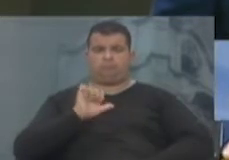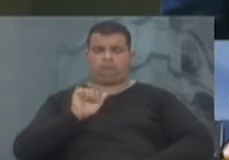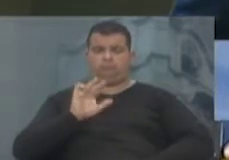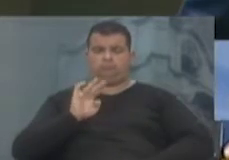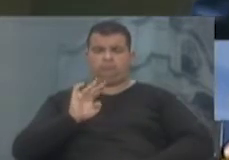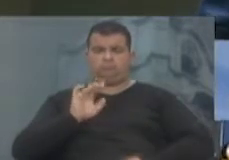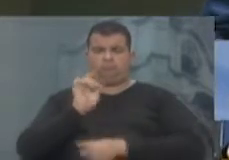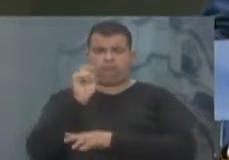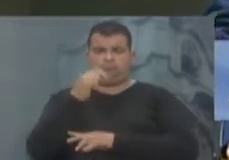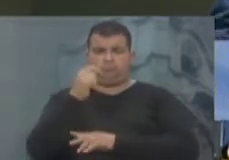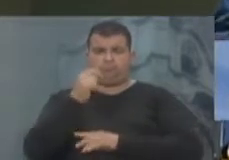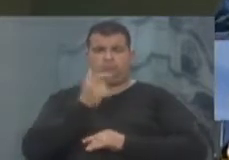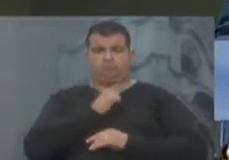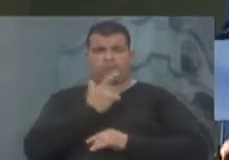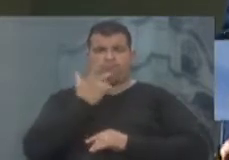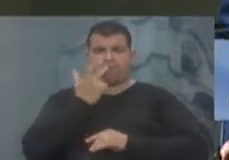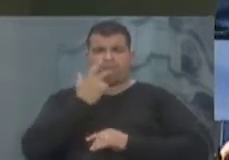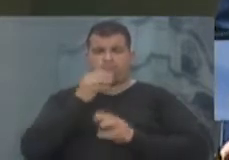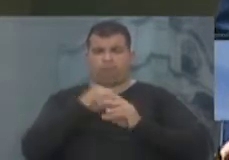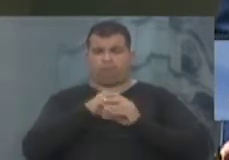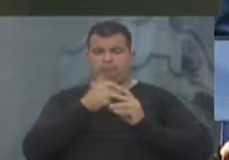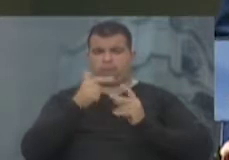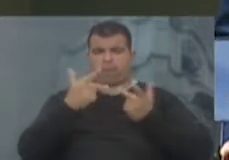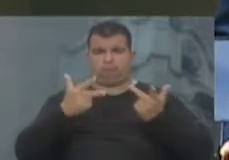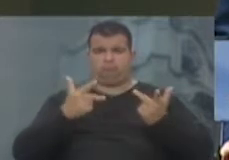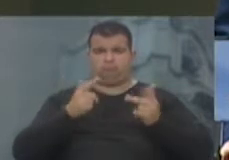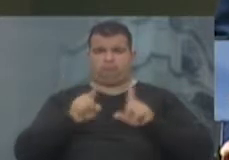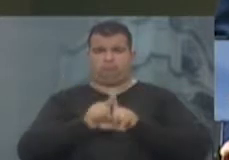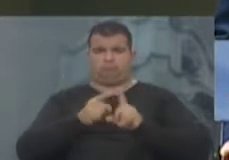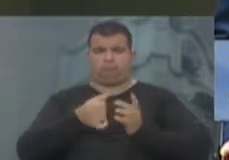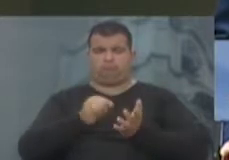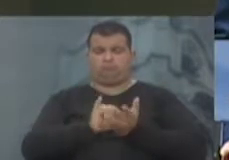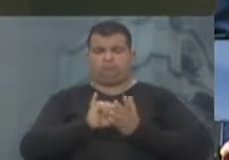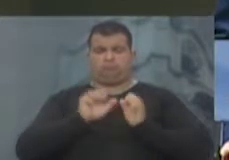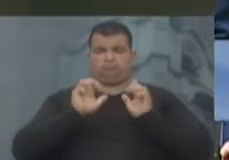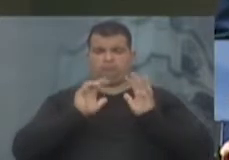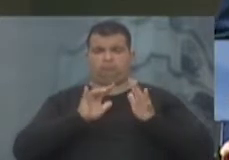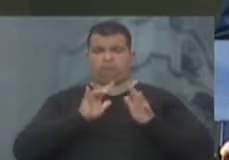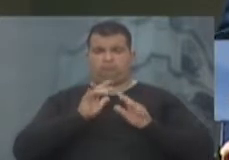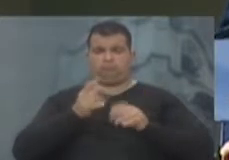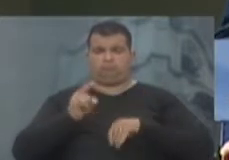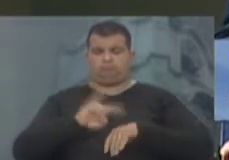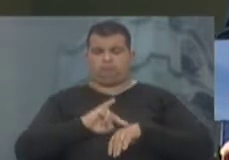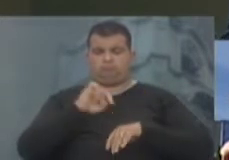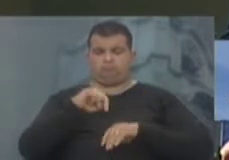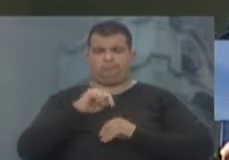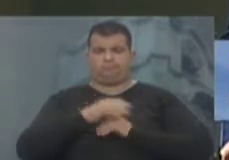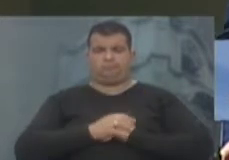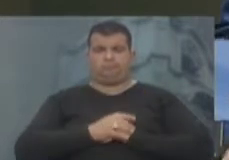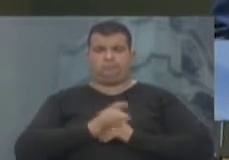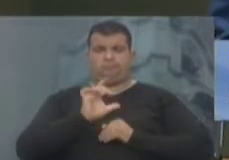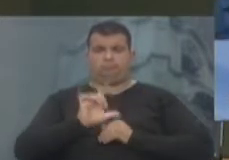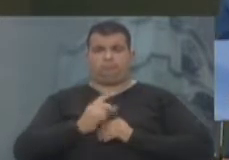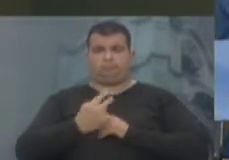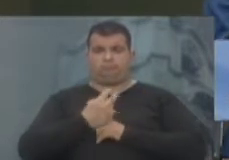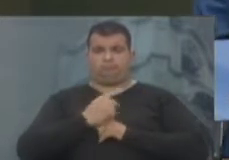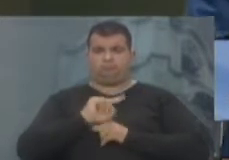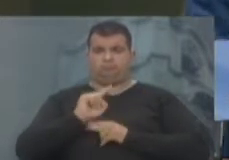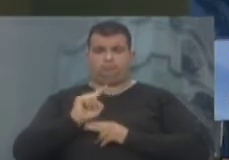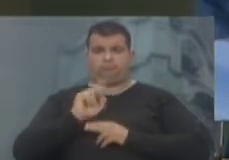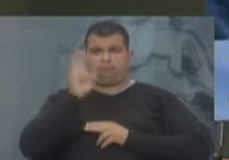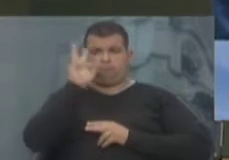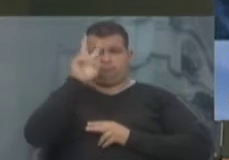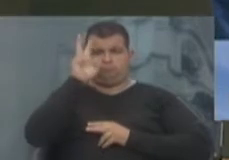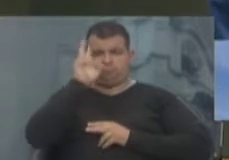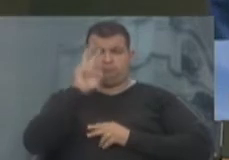para falar, dentre outras coisas, também sobre o centro de convenções da nossa capital. Para quem não acompanhou o desenrolar da